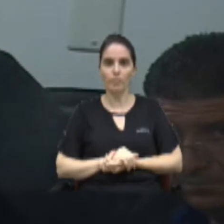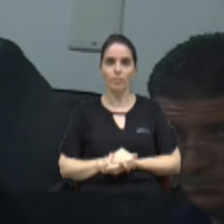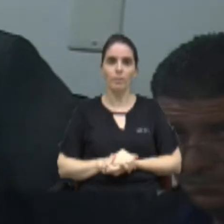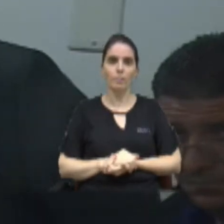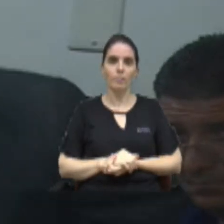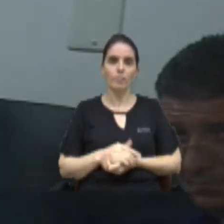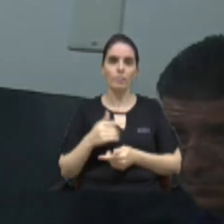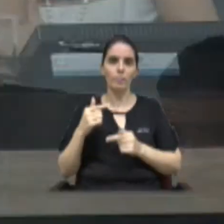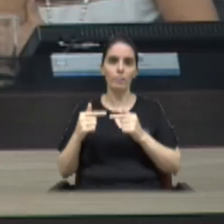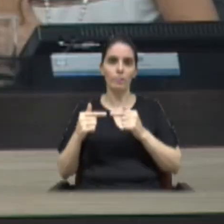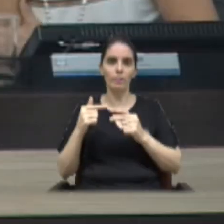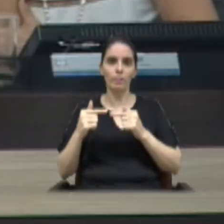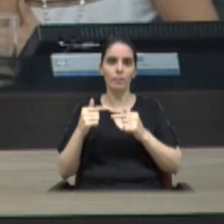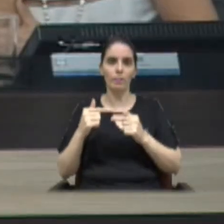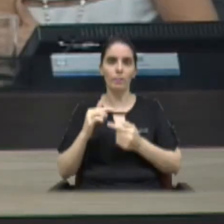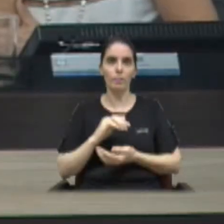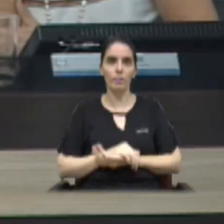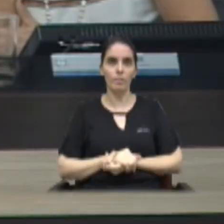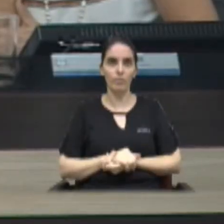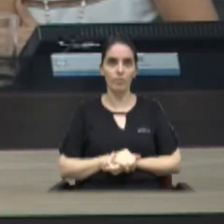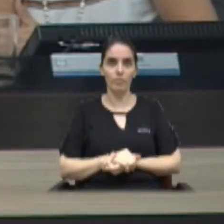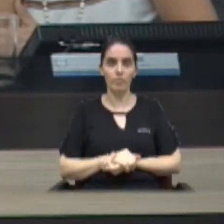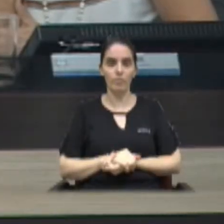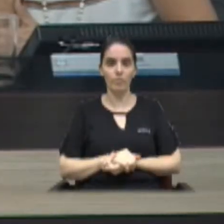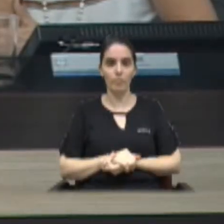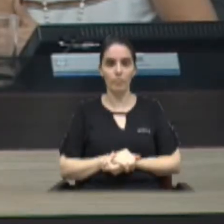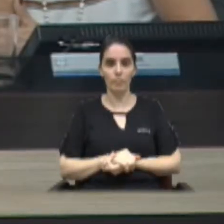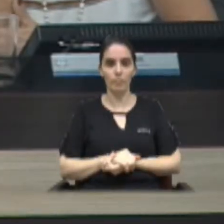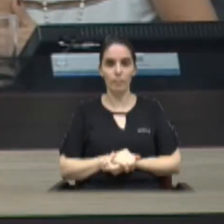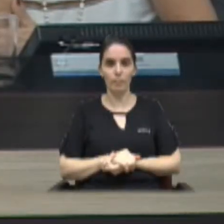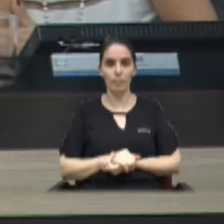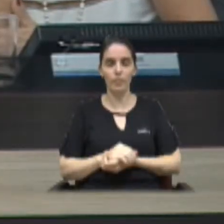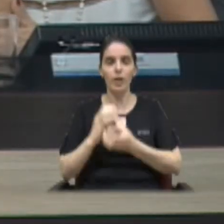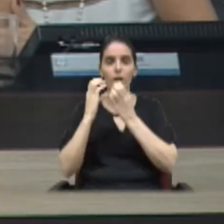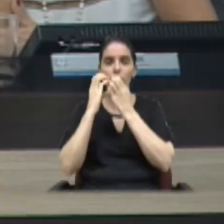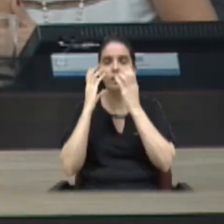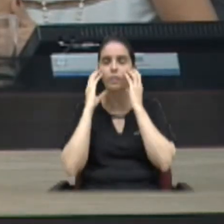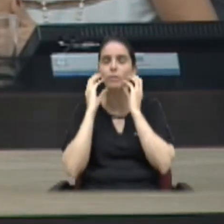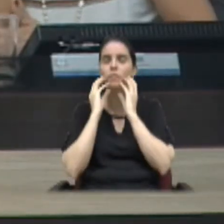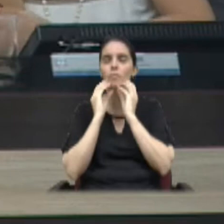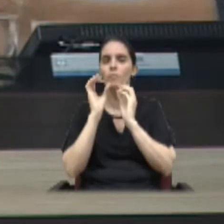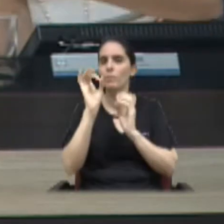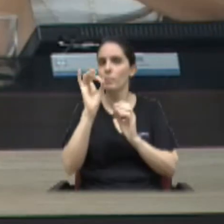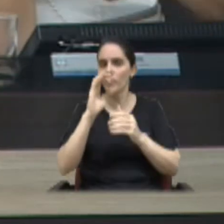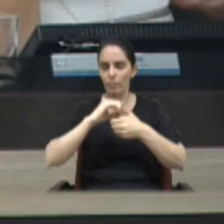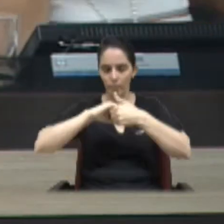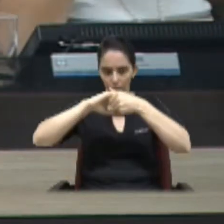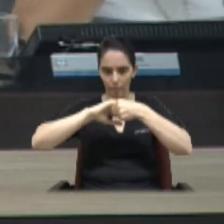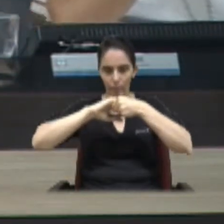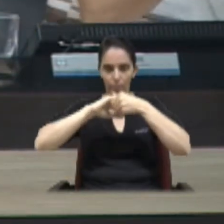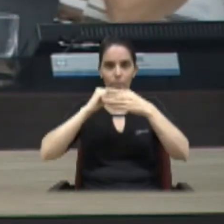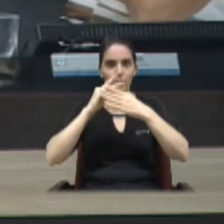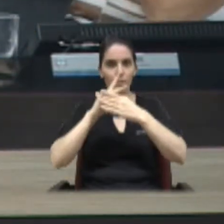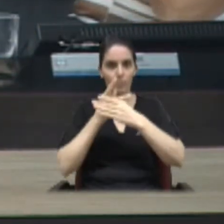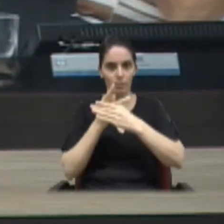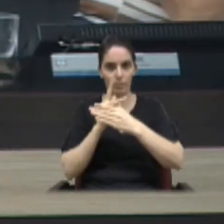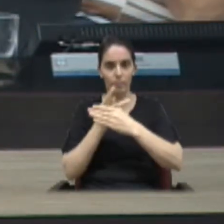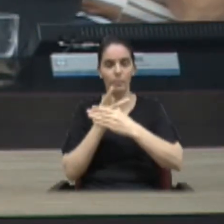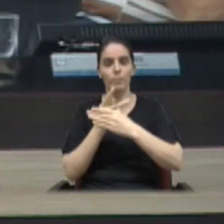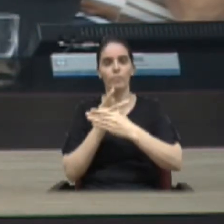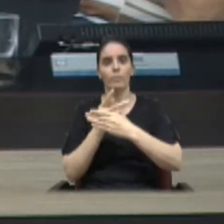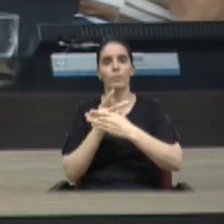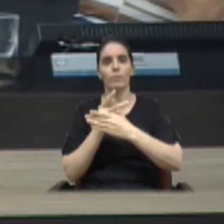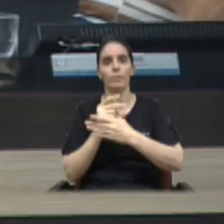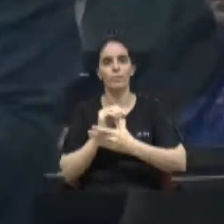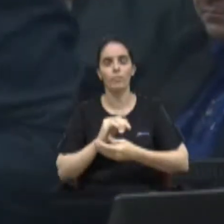continuem a discussão gostaria presidente a palavra o vereador Miro Lange apenas para parabenizar o Helder e em